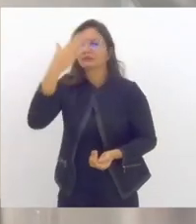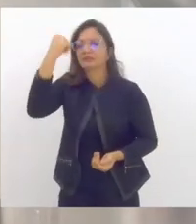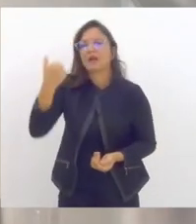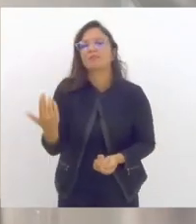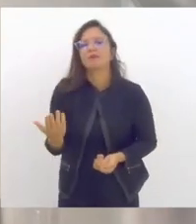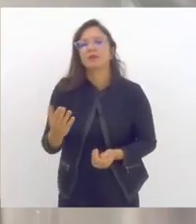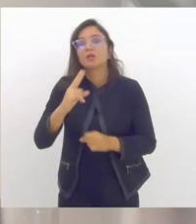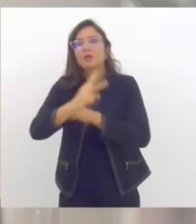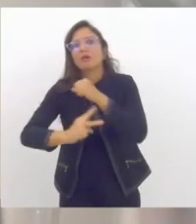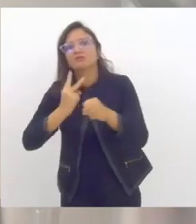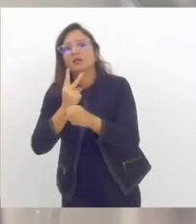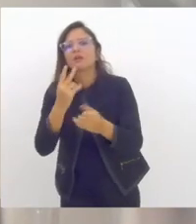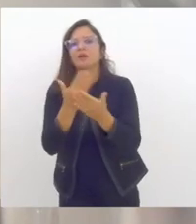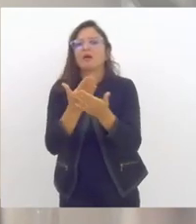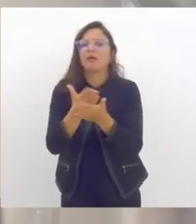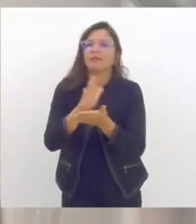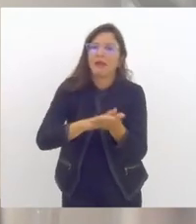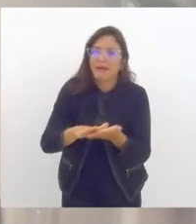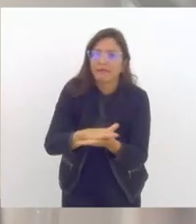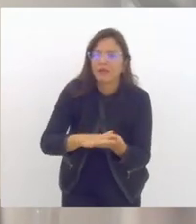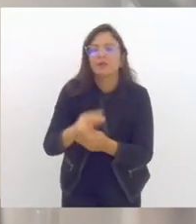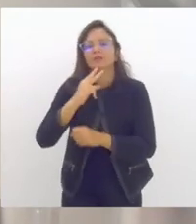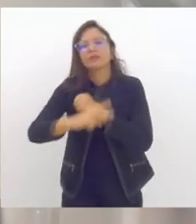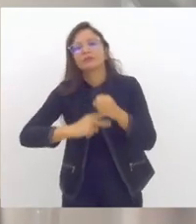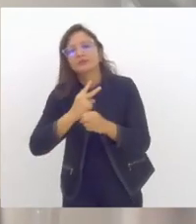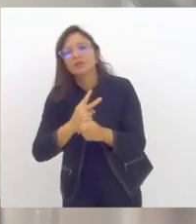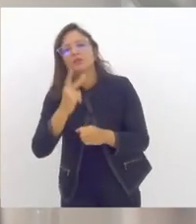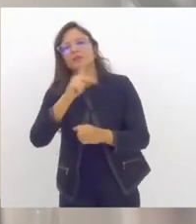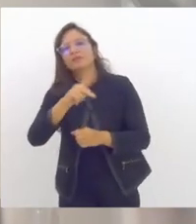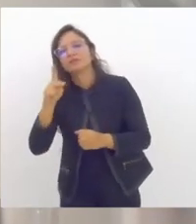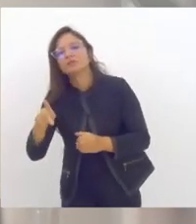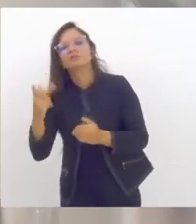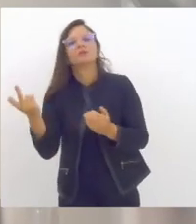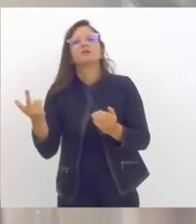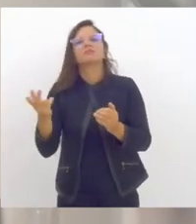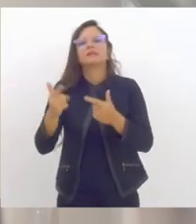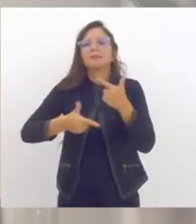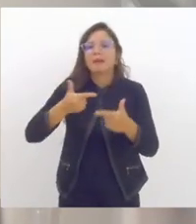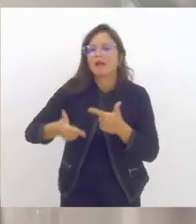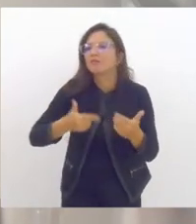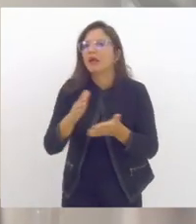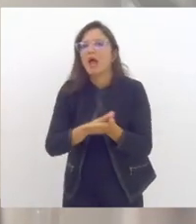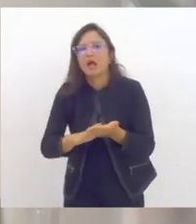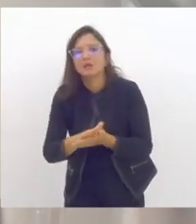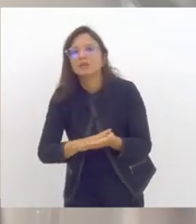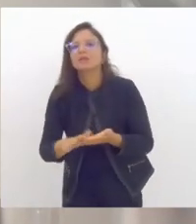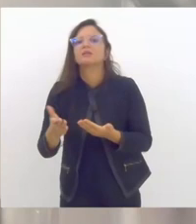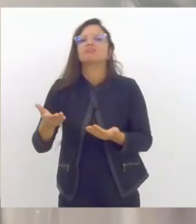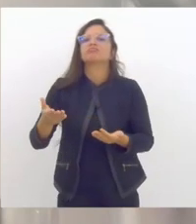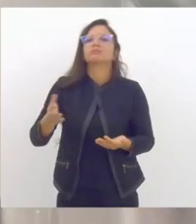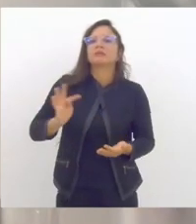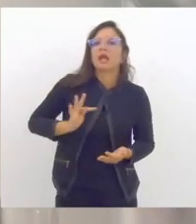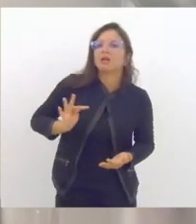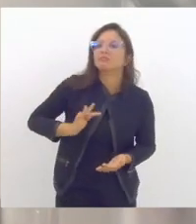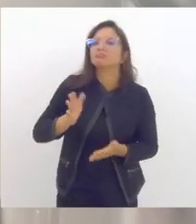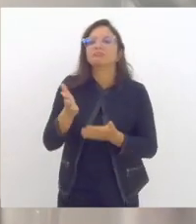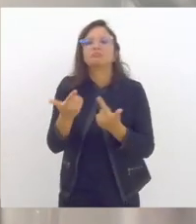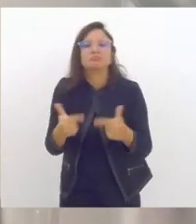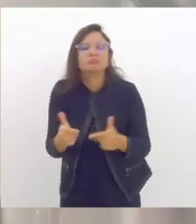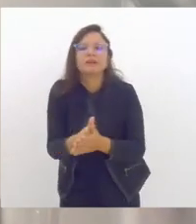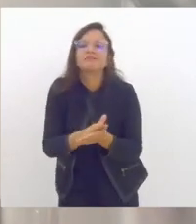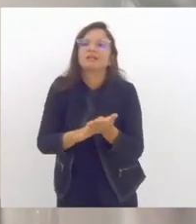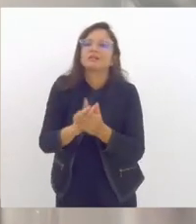anos sem atividades para professores, para técnicos e especialmente para estudantes,